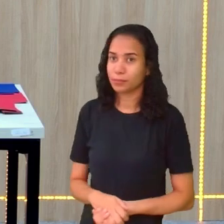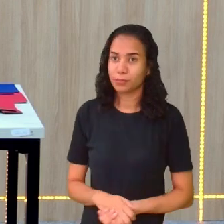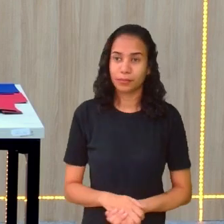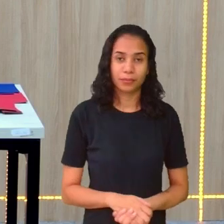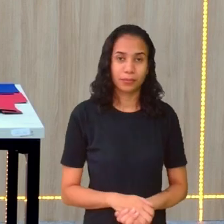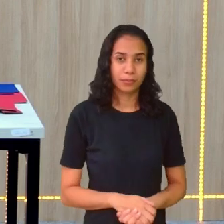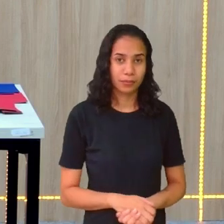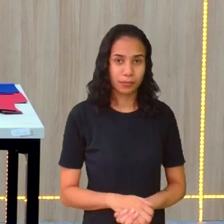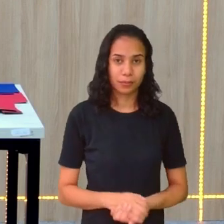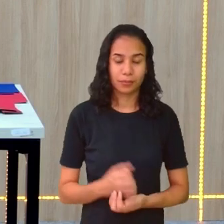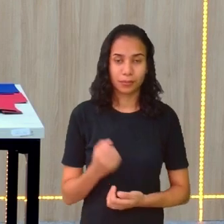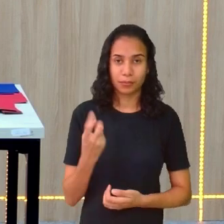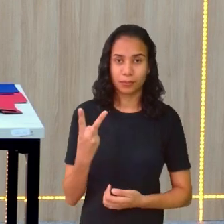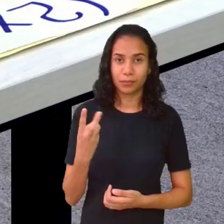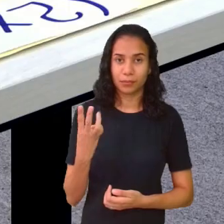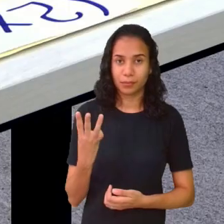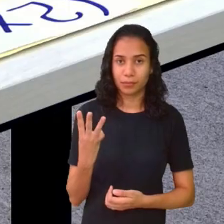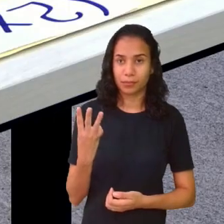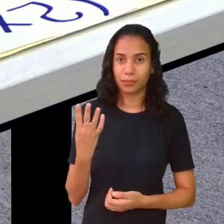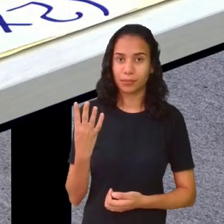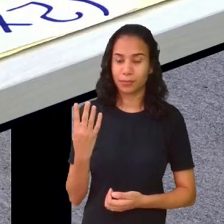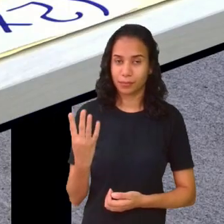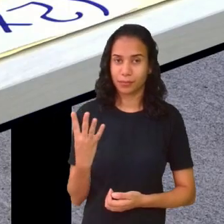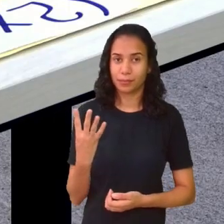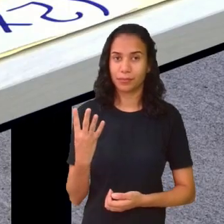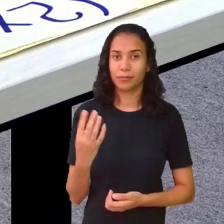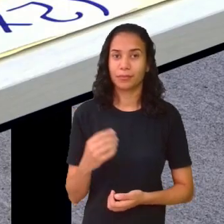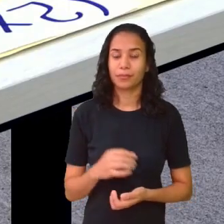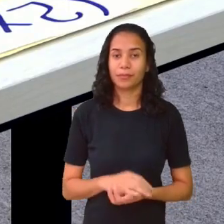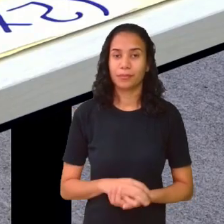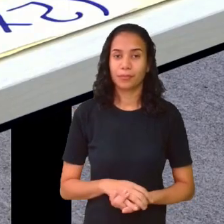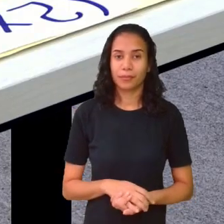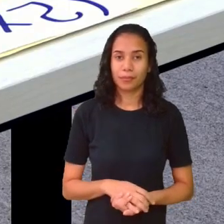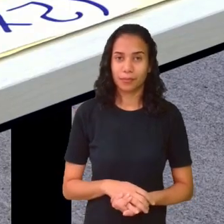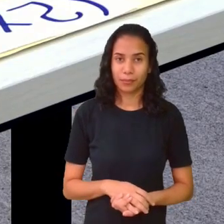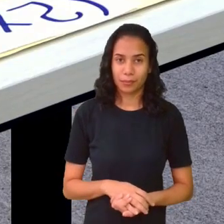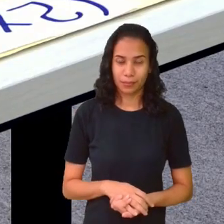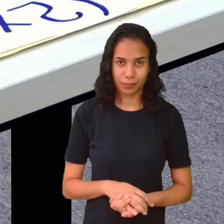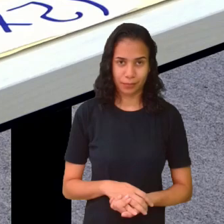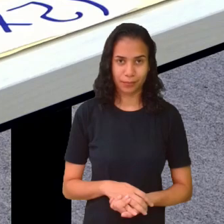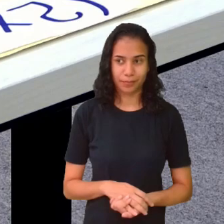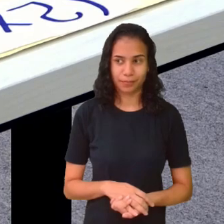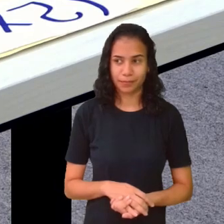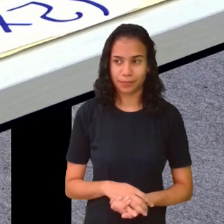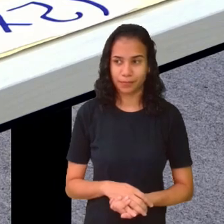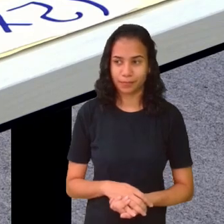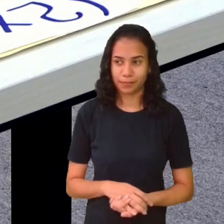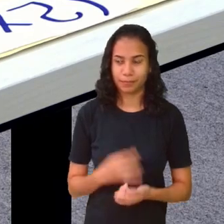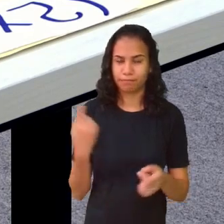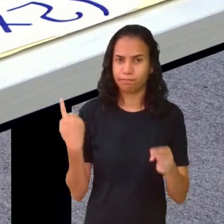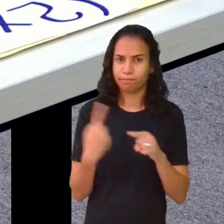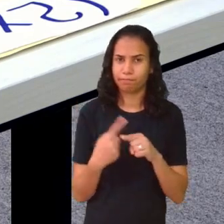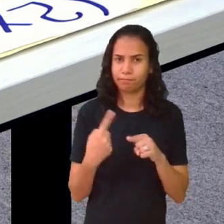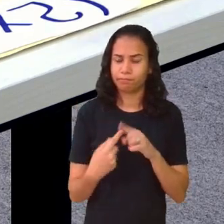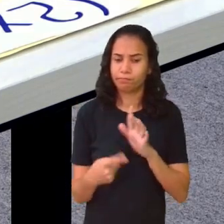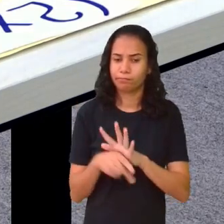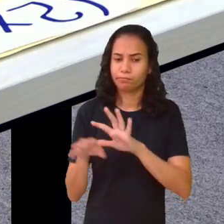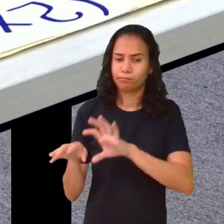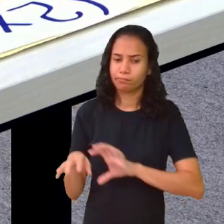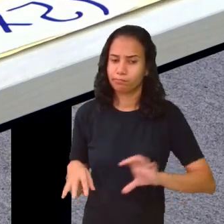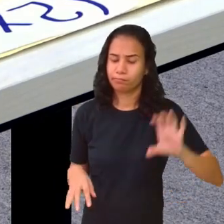1, 2, 3, 4. Por que eu coloquei aqui?